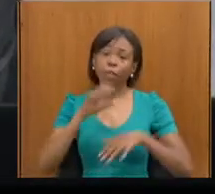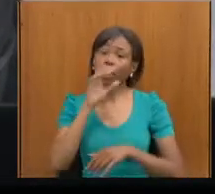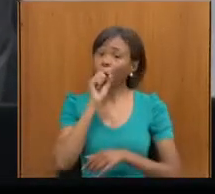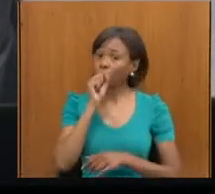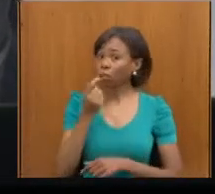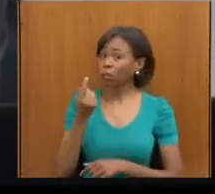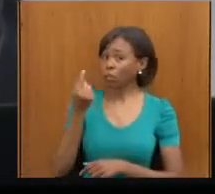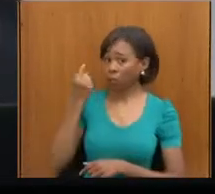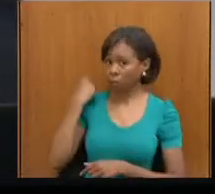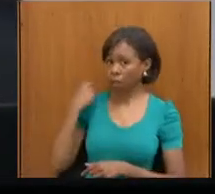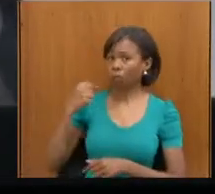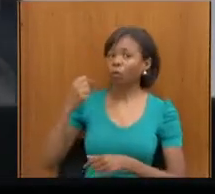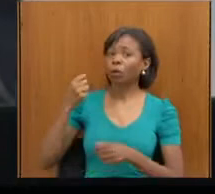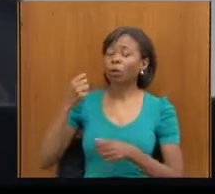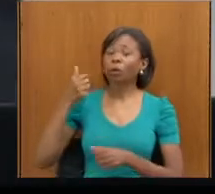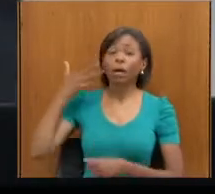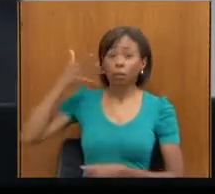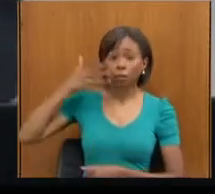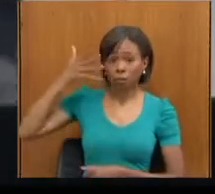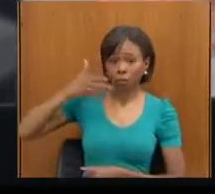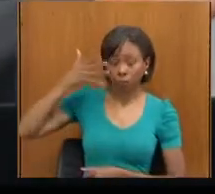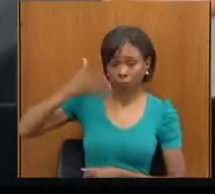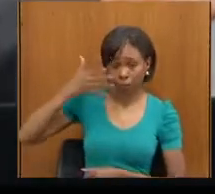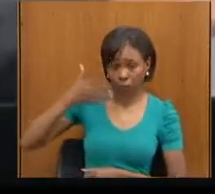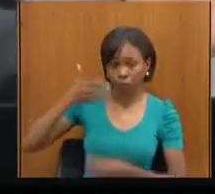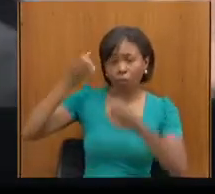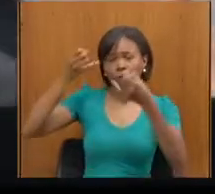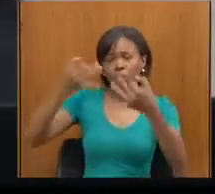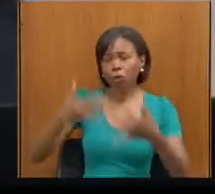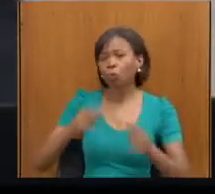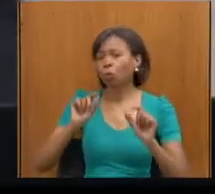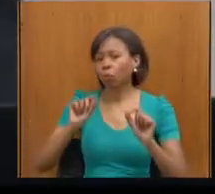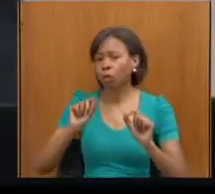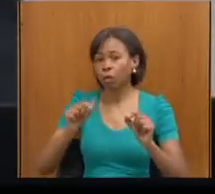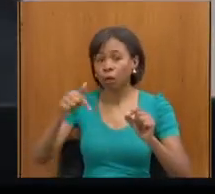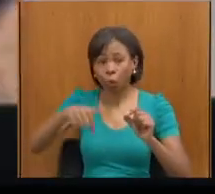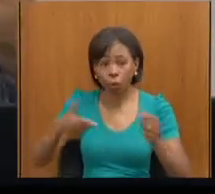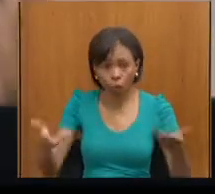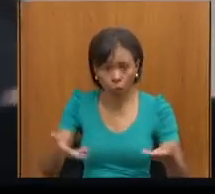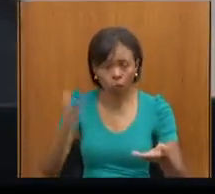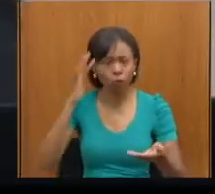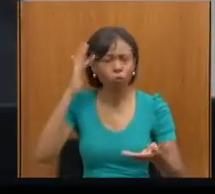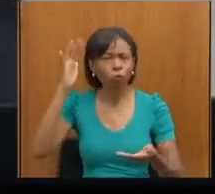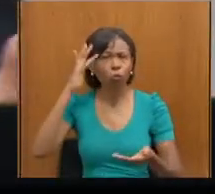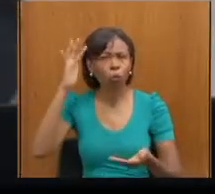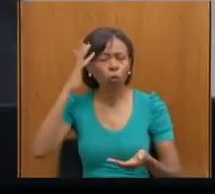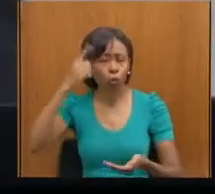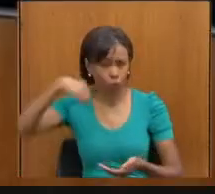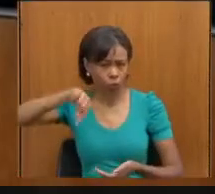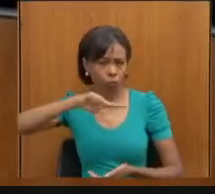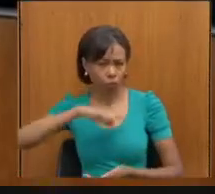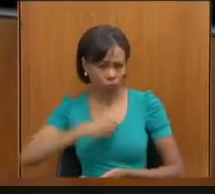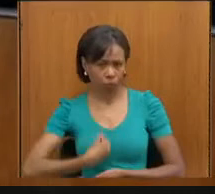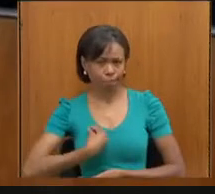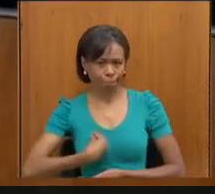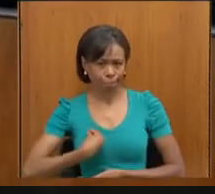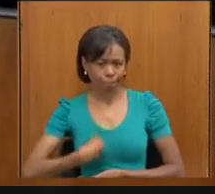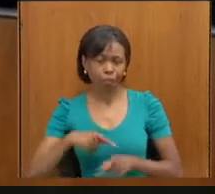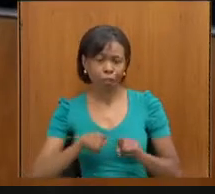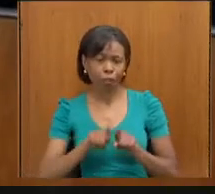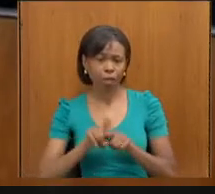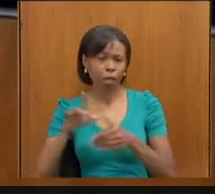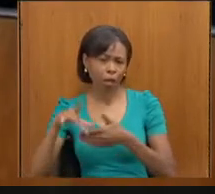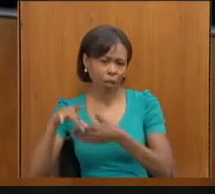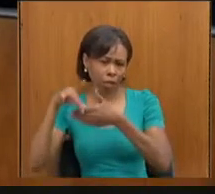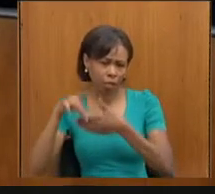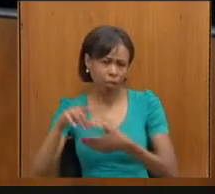falava que o sonho de cada um de nós aqui presente, do sonho de todos os líderes, das ateias, de